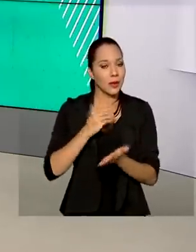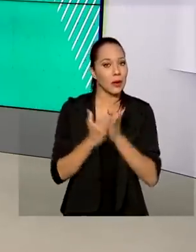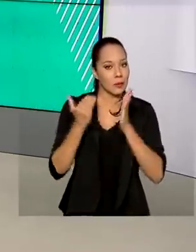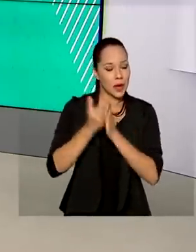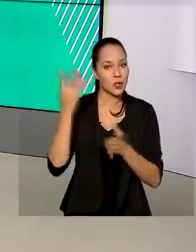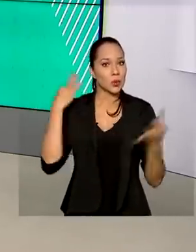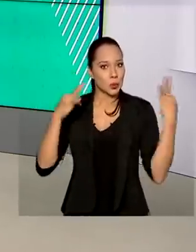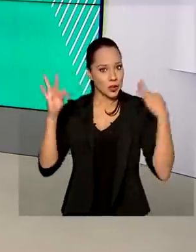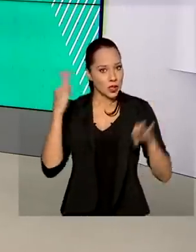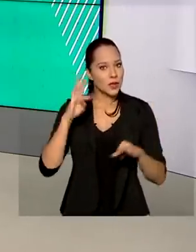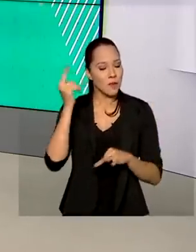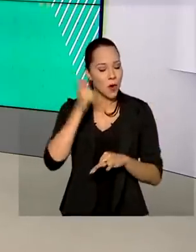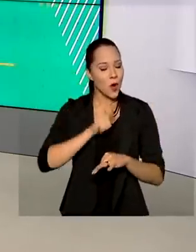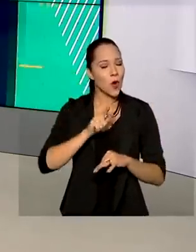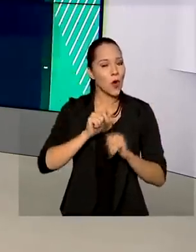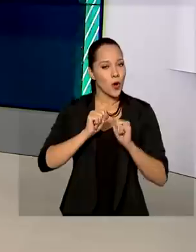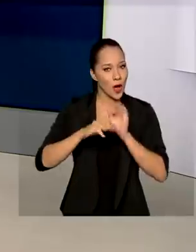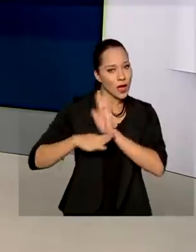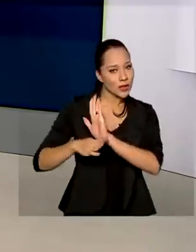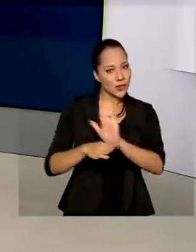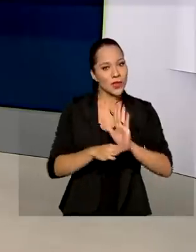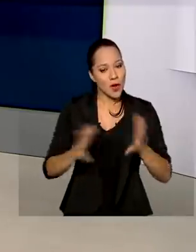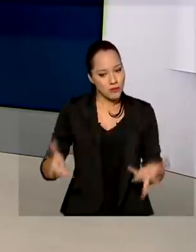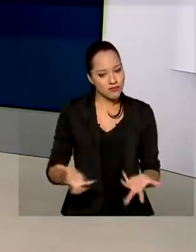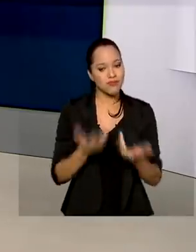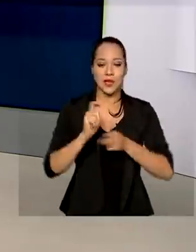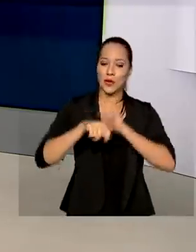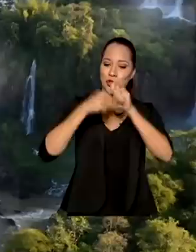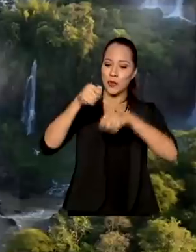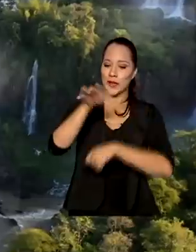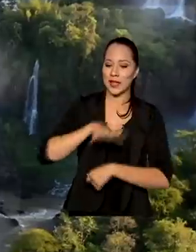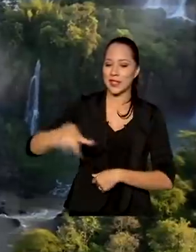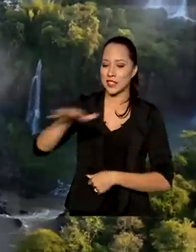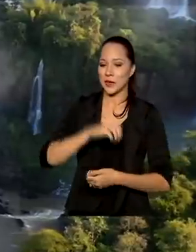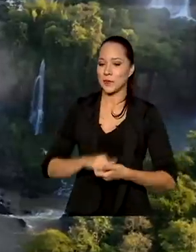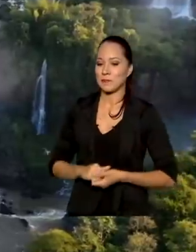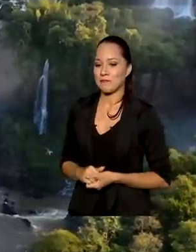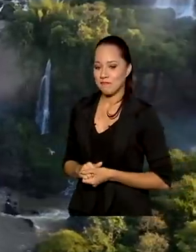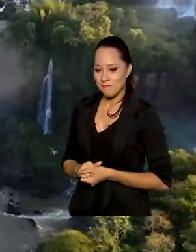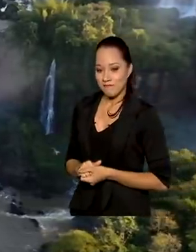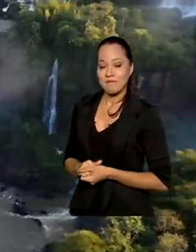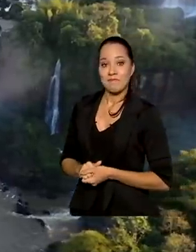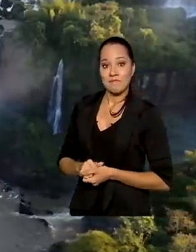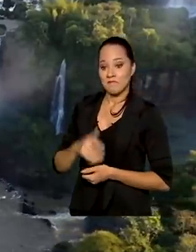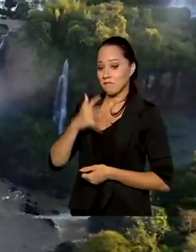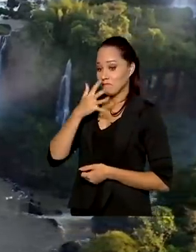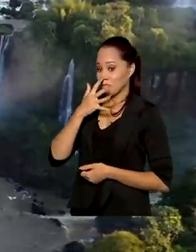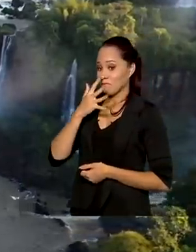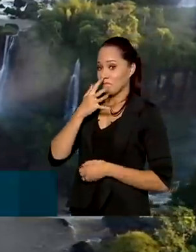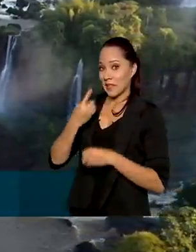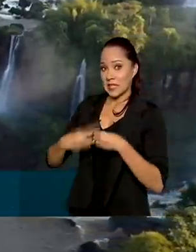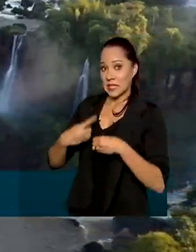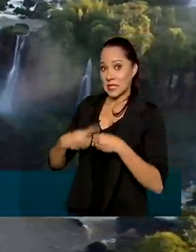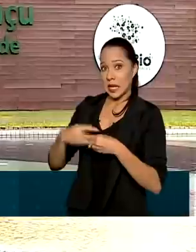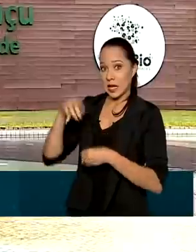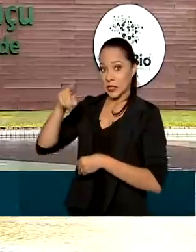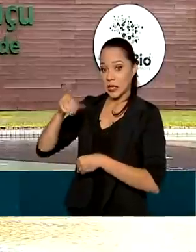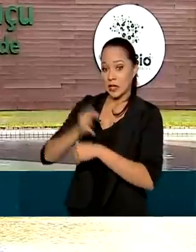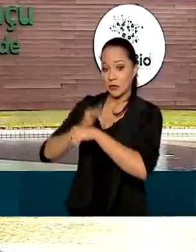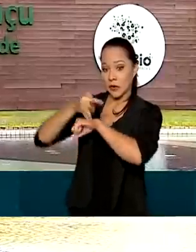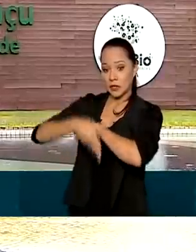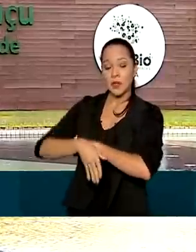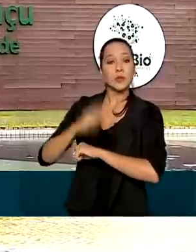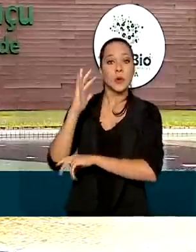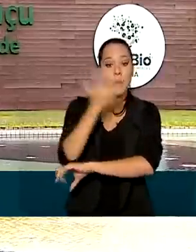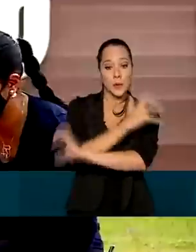pode ajudar na retomada da economia da região. Os maiores atrativos da cidade de Foz do Iguaçu, como o